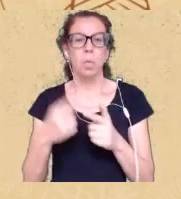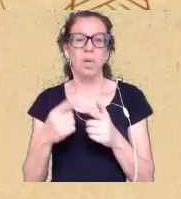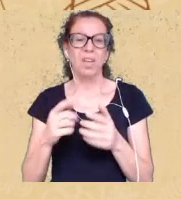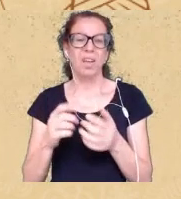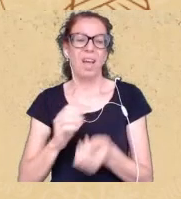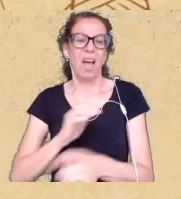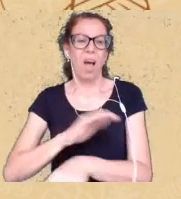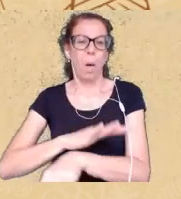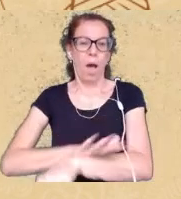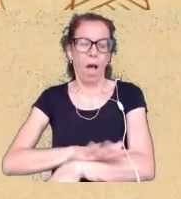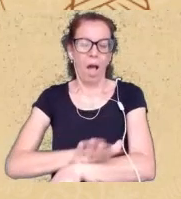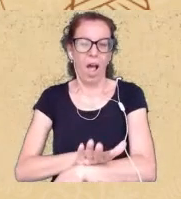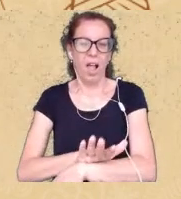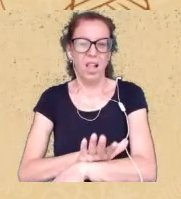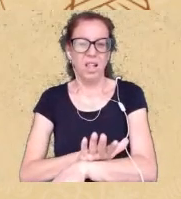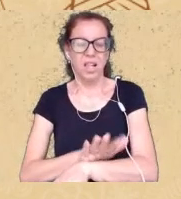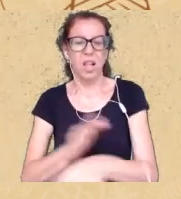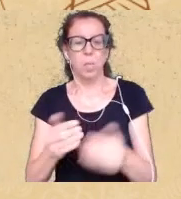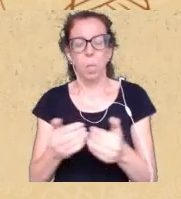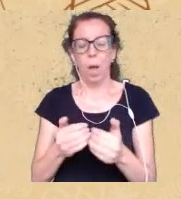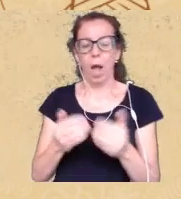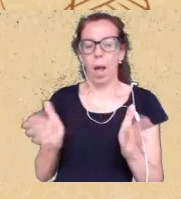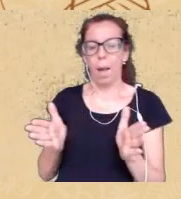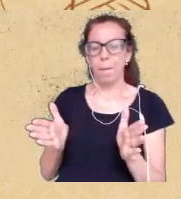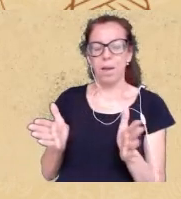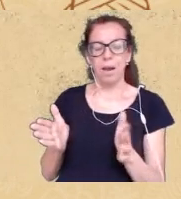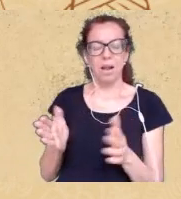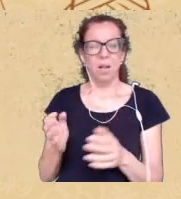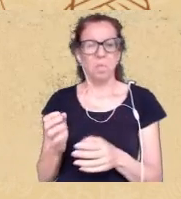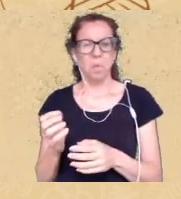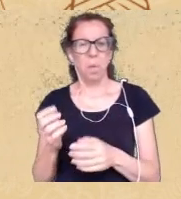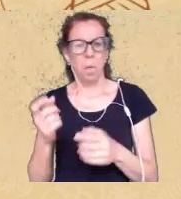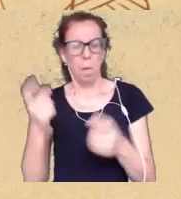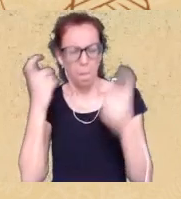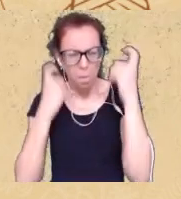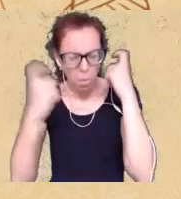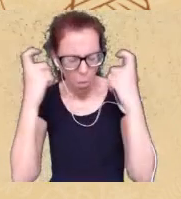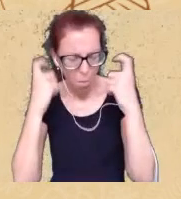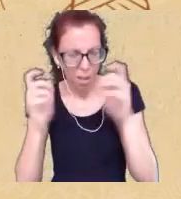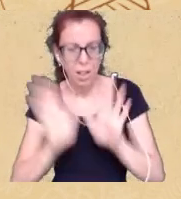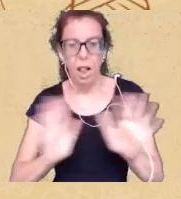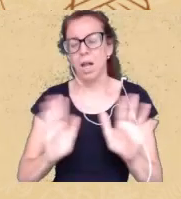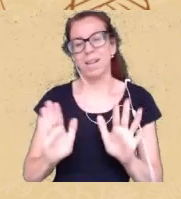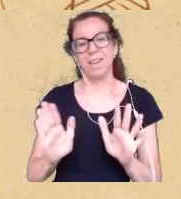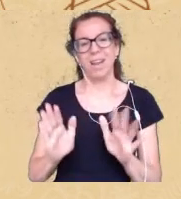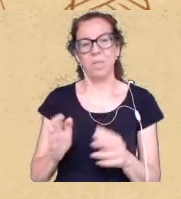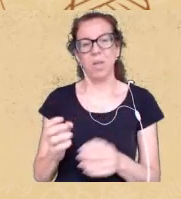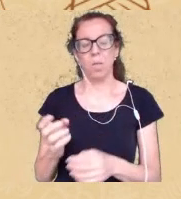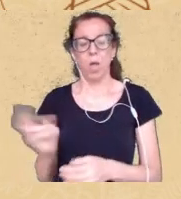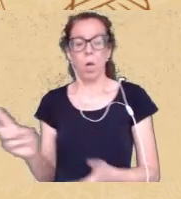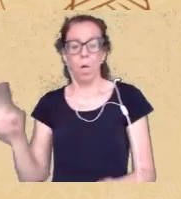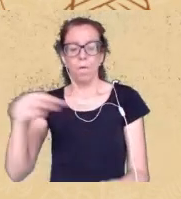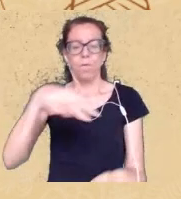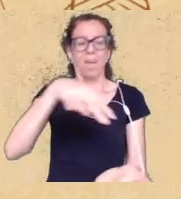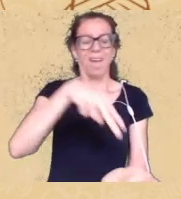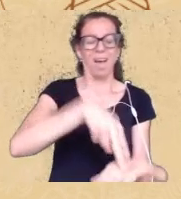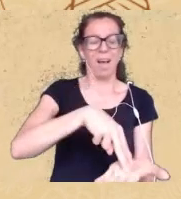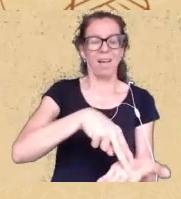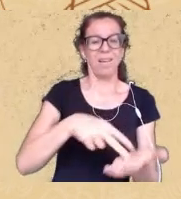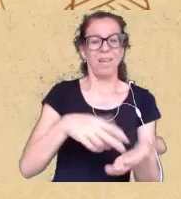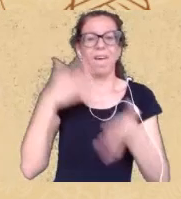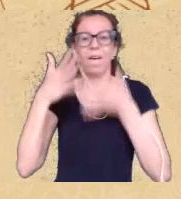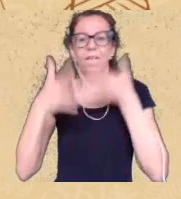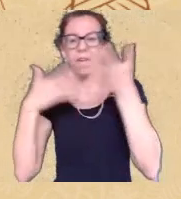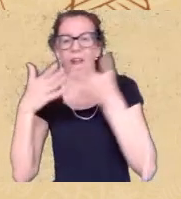lugar e eles nem estão preocupados com isto quando eu venho aqui para falar para mais de 70 pessoas eu venho